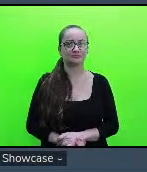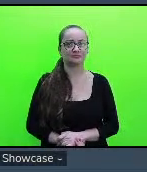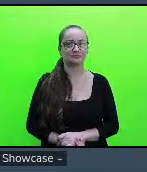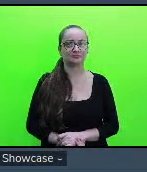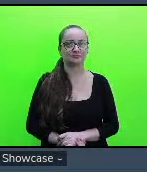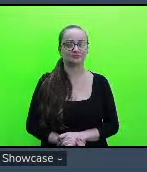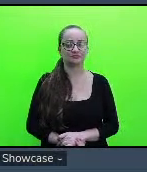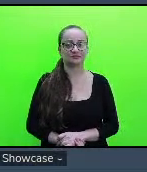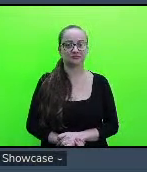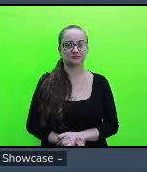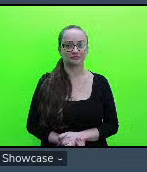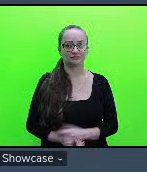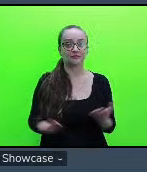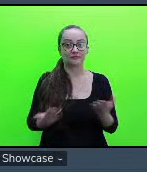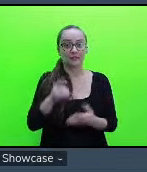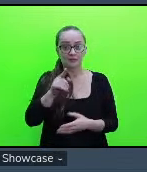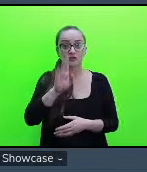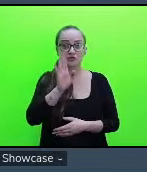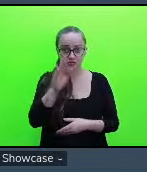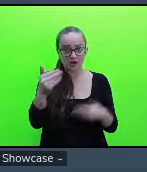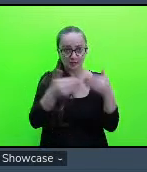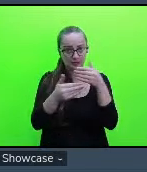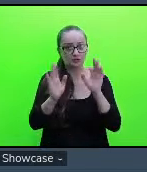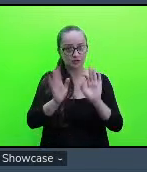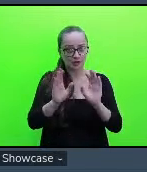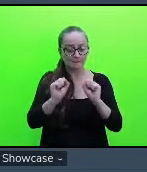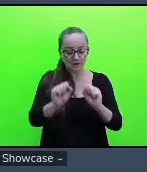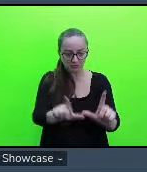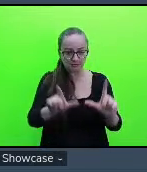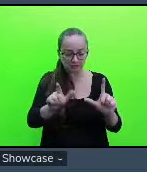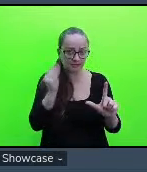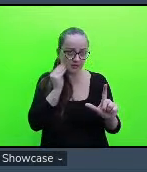agora você já tá como apresentadora quer ver se tá passando